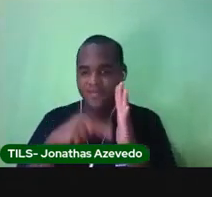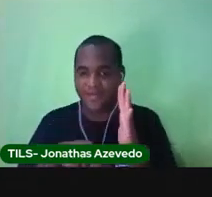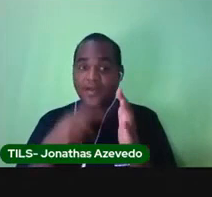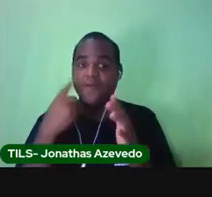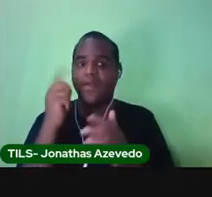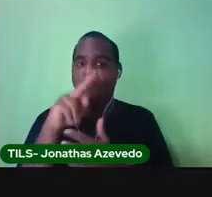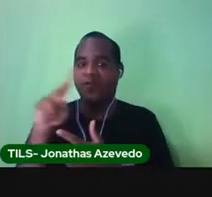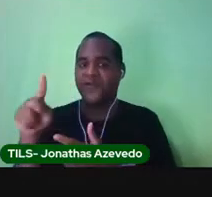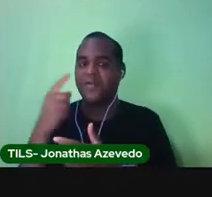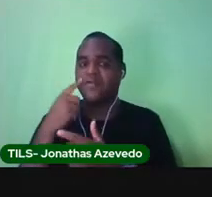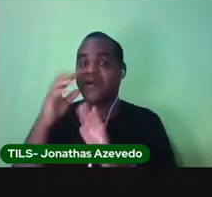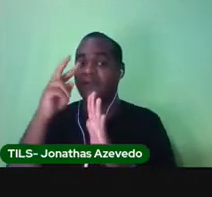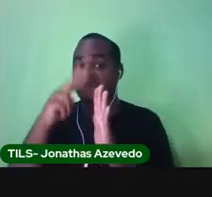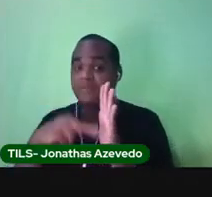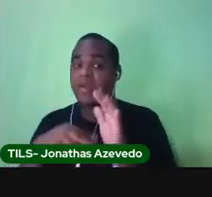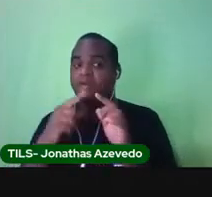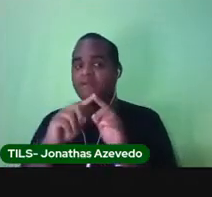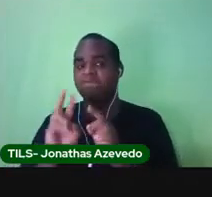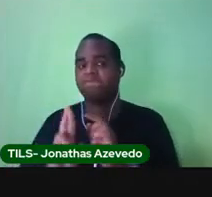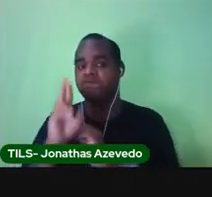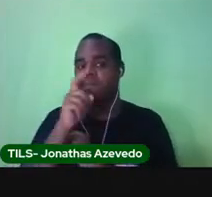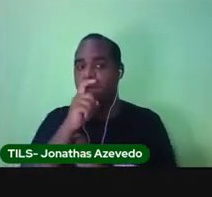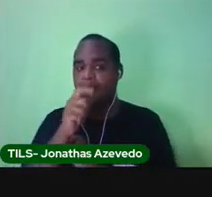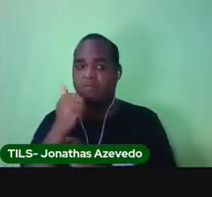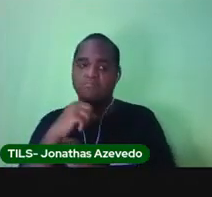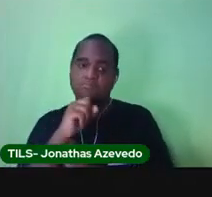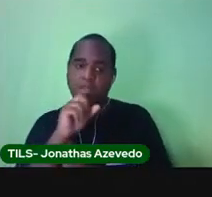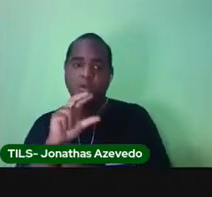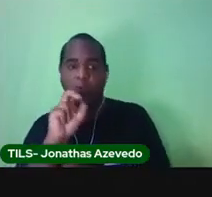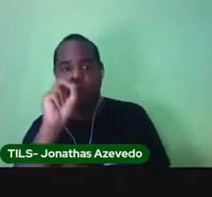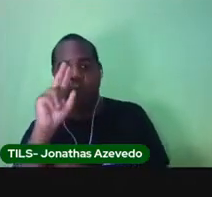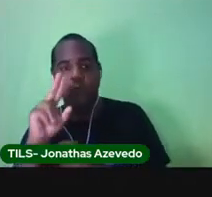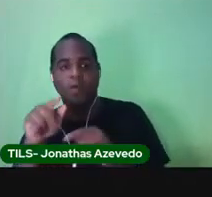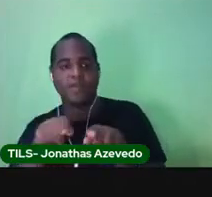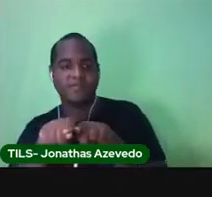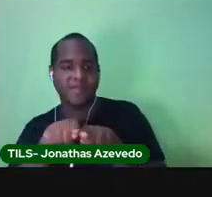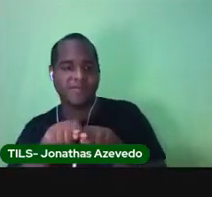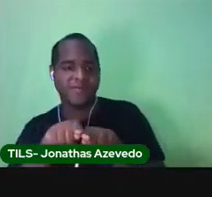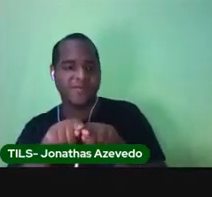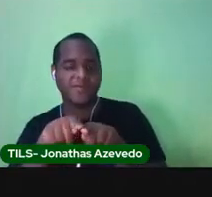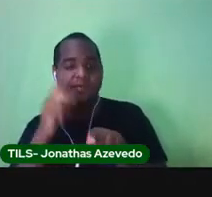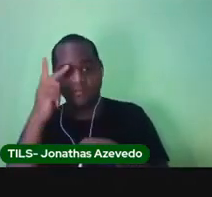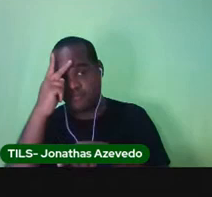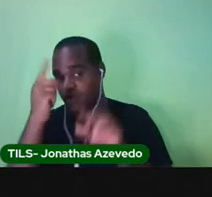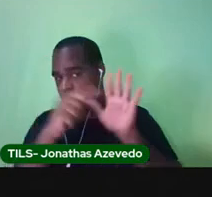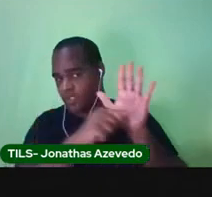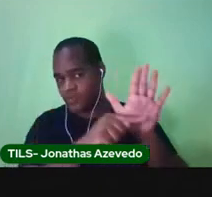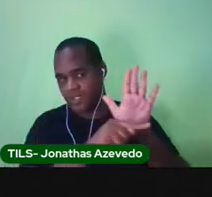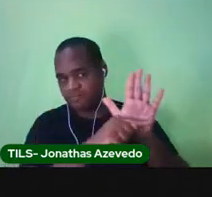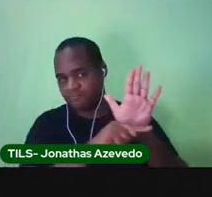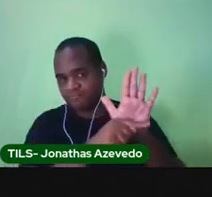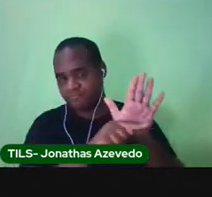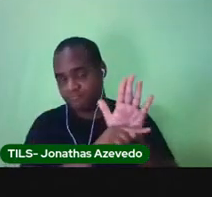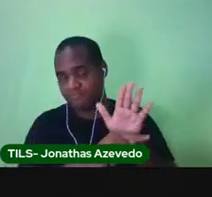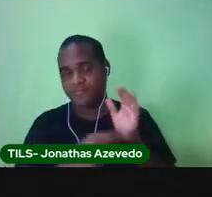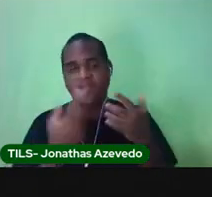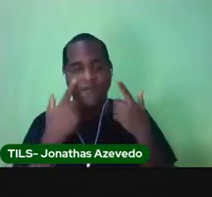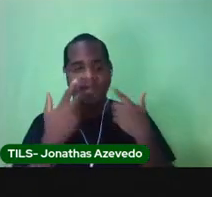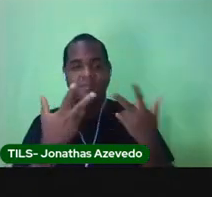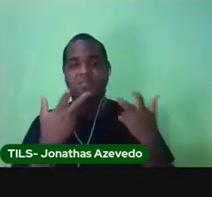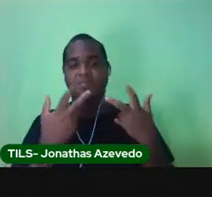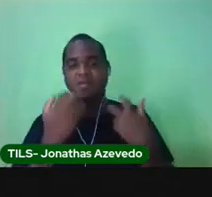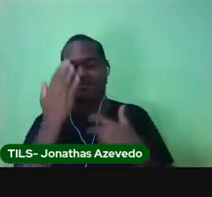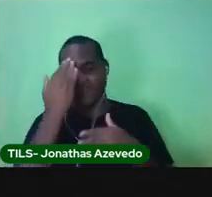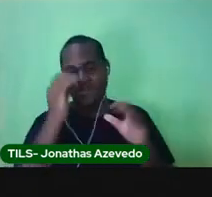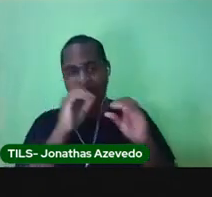porque quando os seus responsáveis ou o seu irmão ou qualquer outra pessoa for te ajudar com a tarefa, você já vai entender o